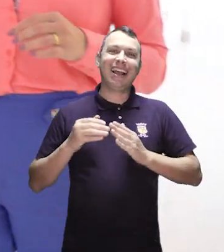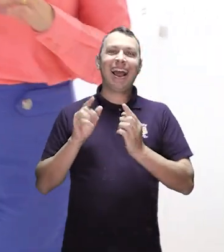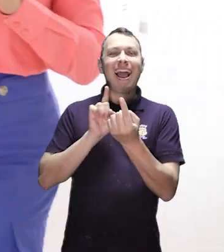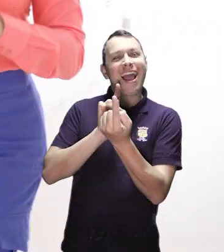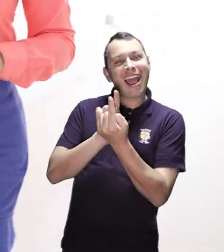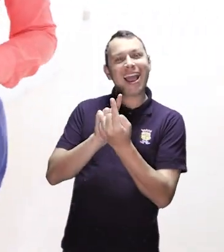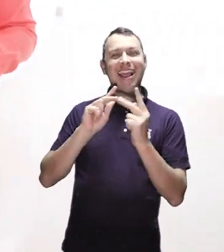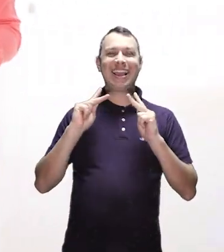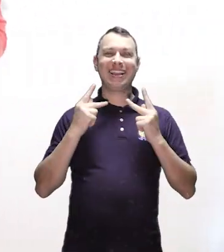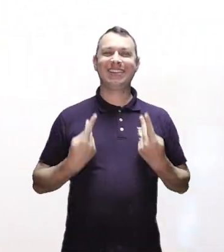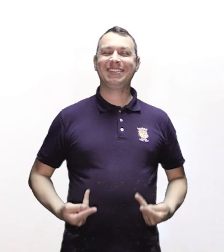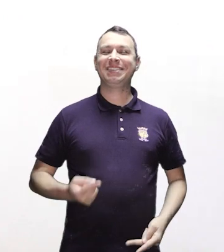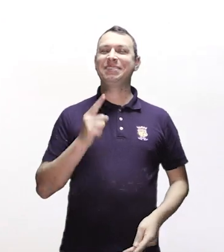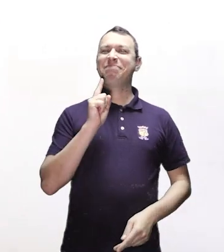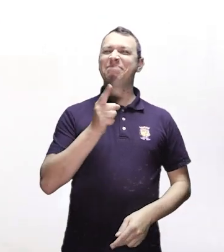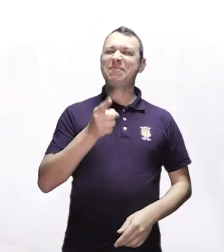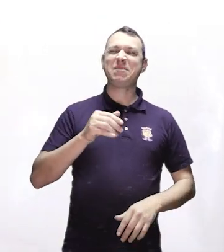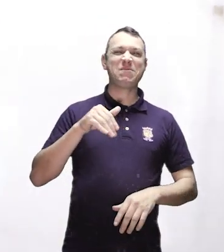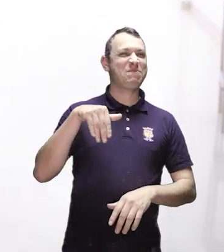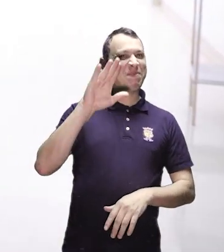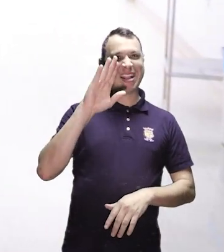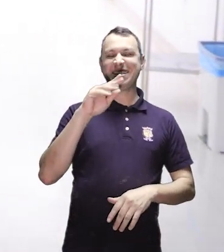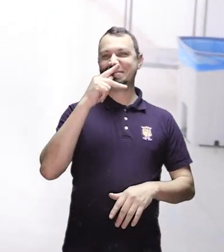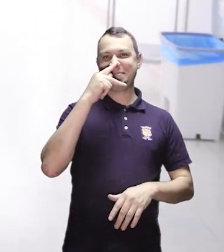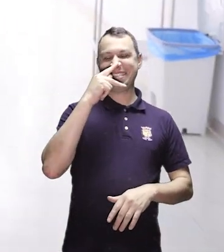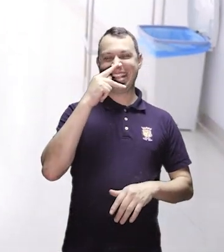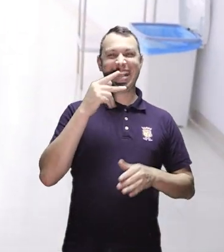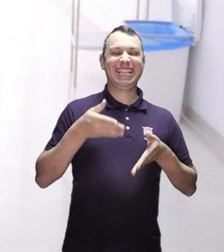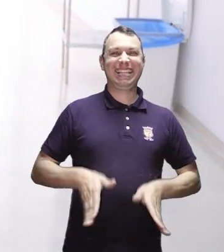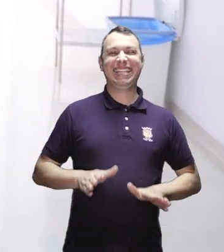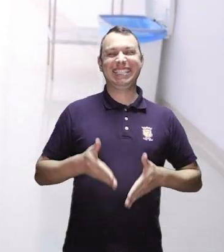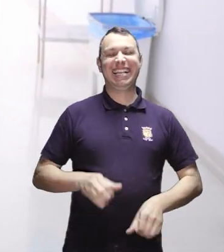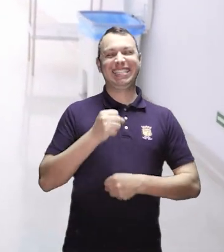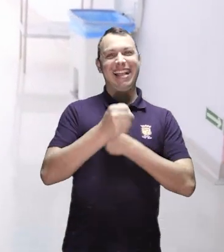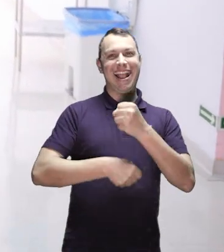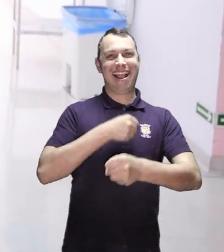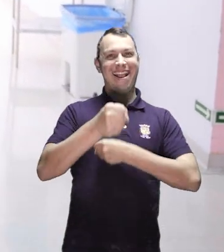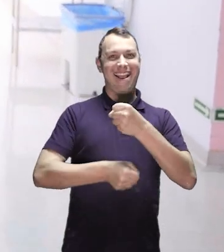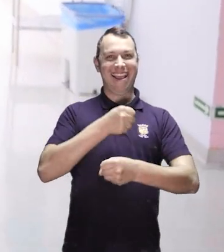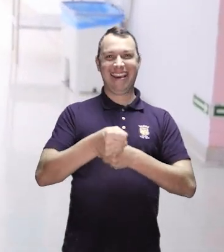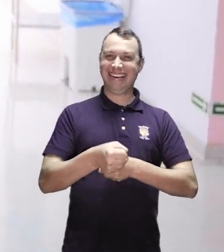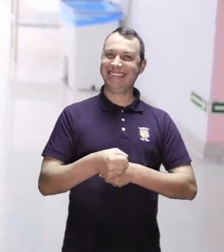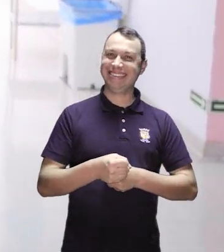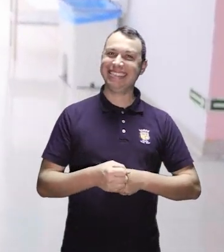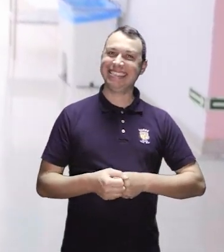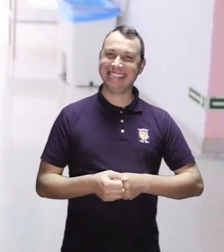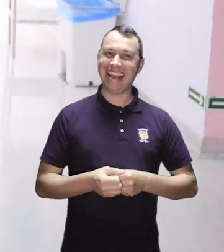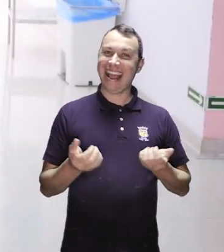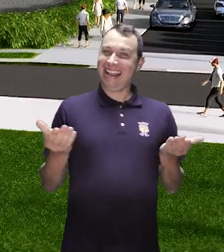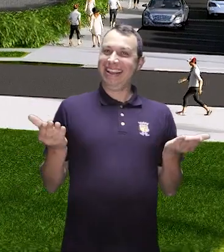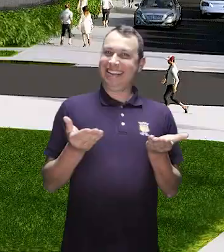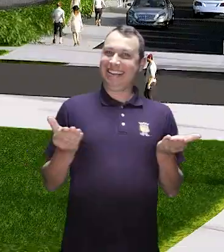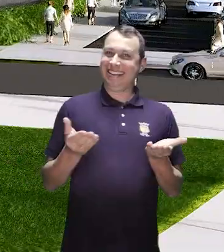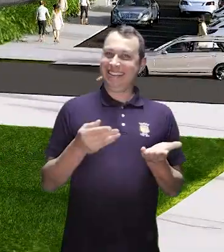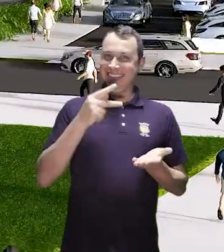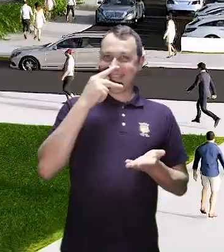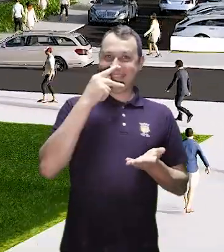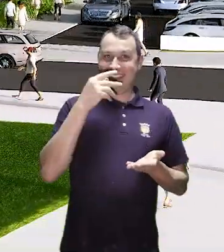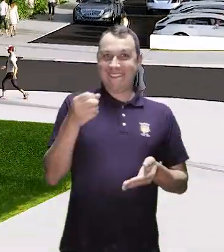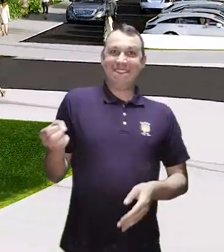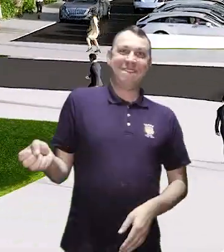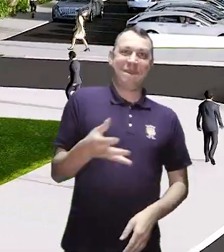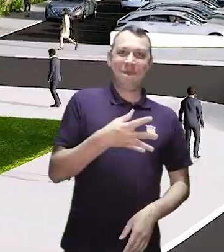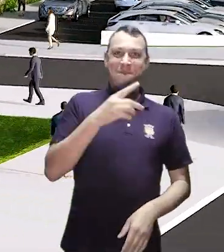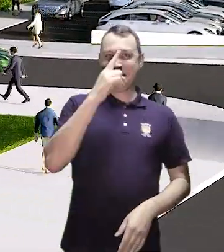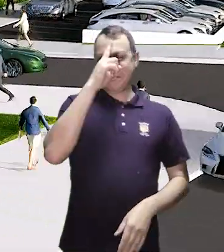atendimento humanizado, onde milhares de pinhaenses nascem todos os anos. E agora o